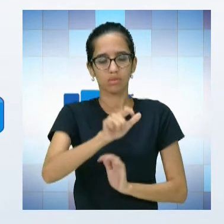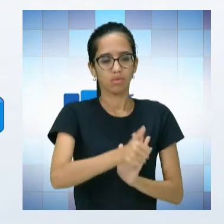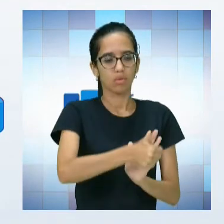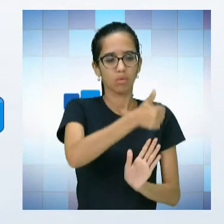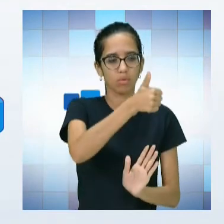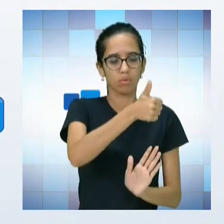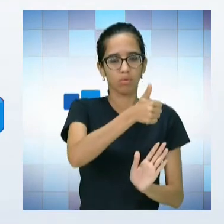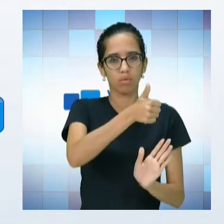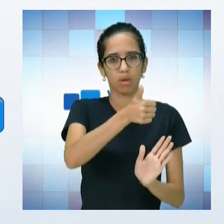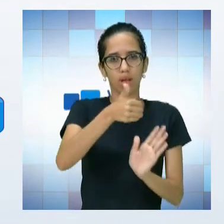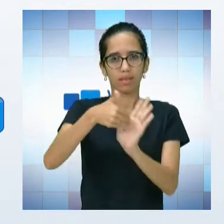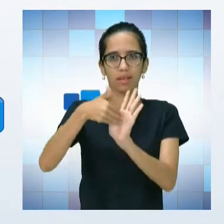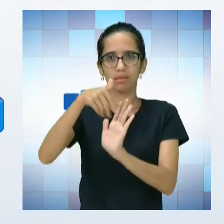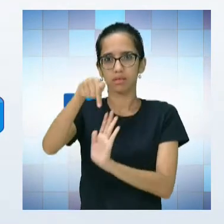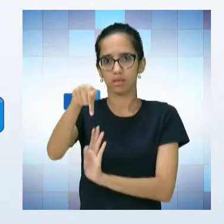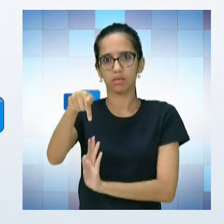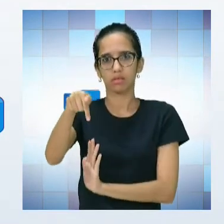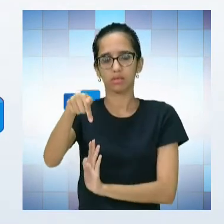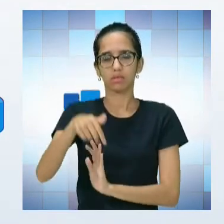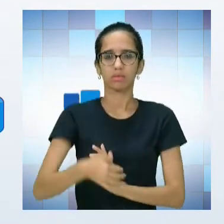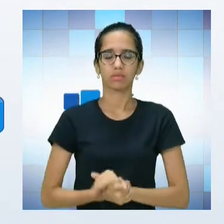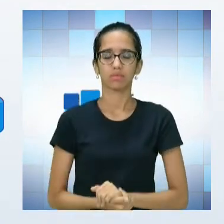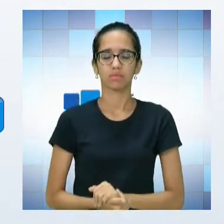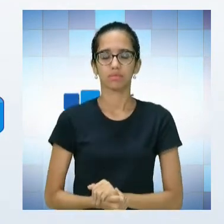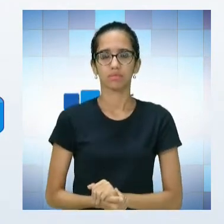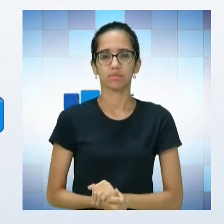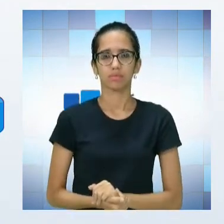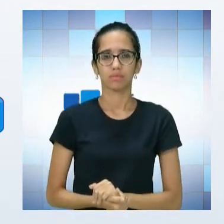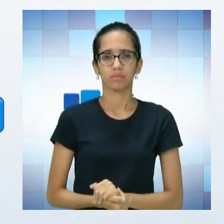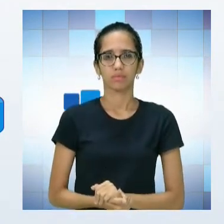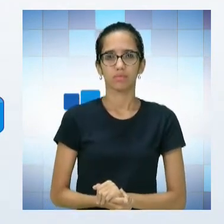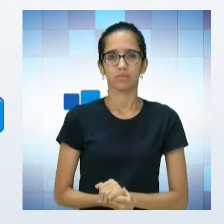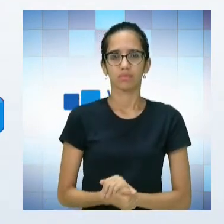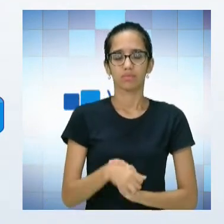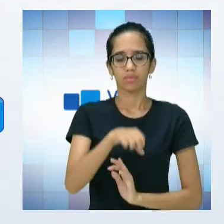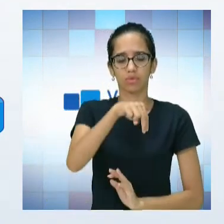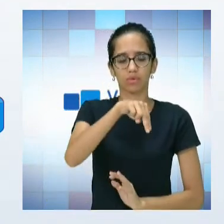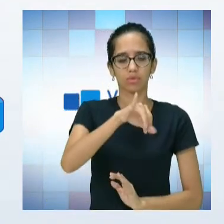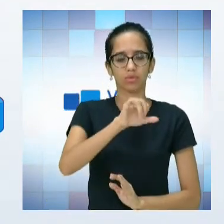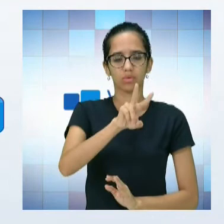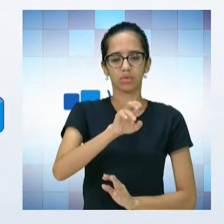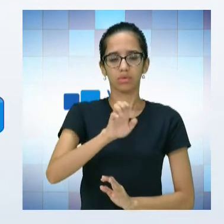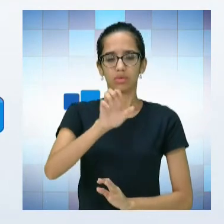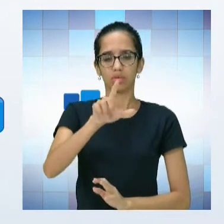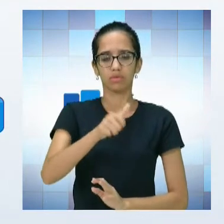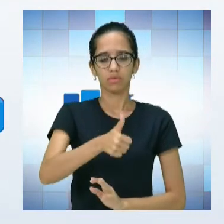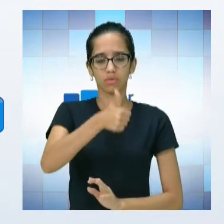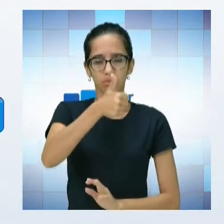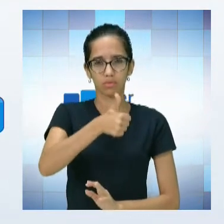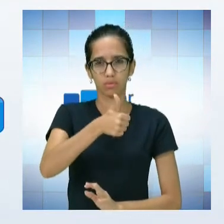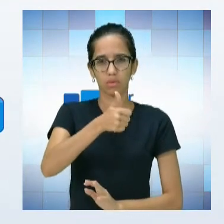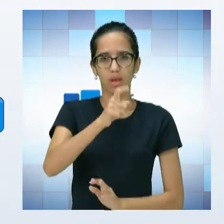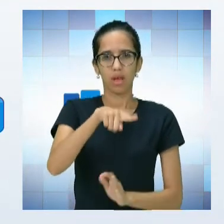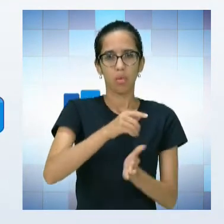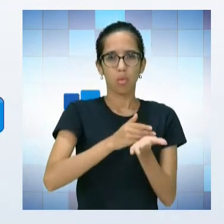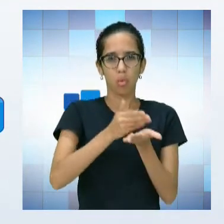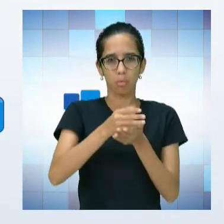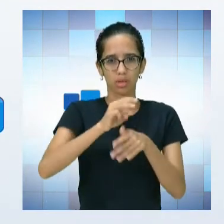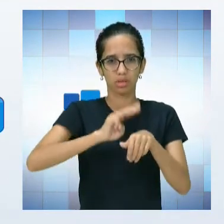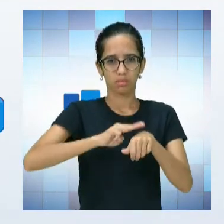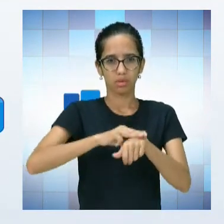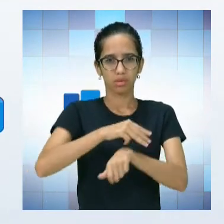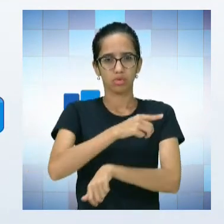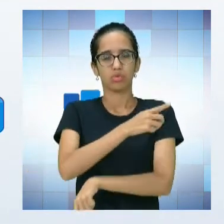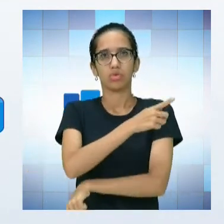ao nível 7. O nível 1, professor, corresponde à matemática das séries iniciais, ou seja, do